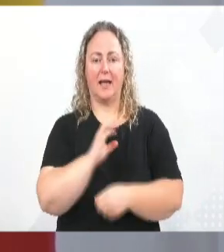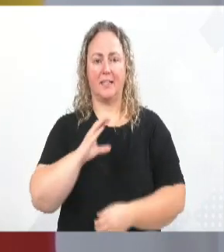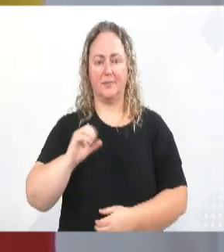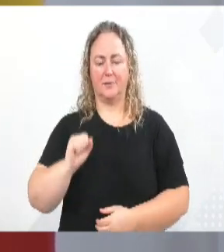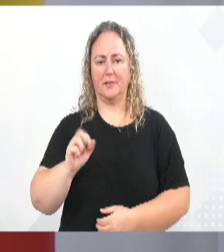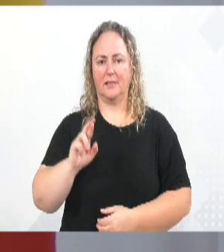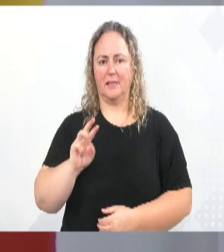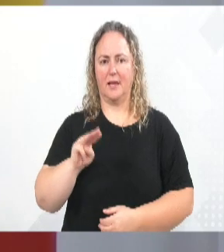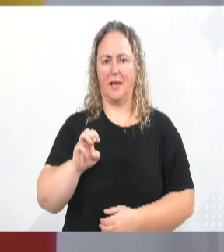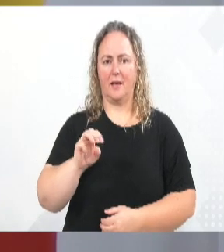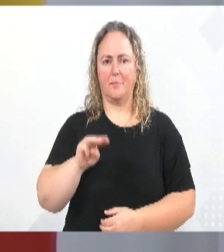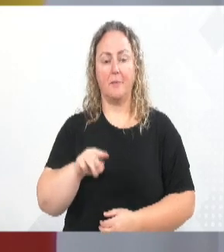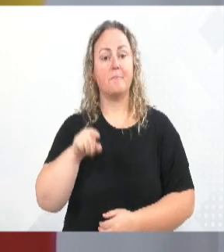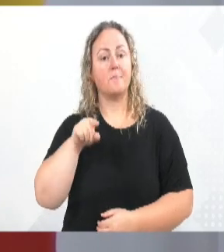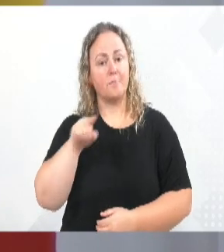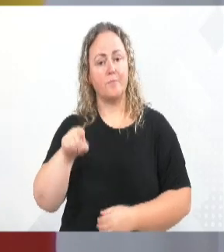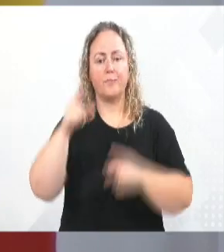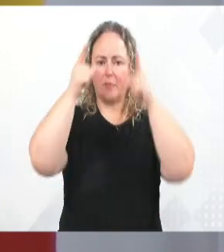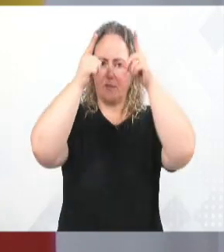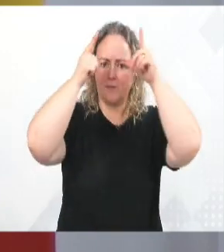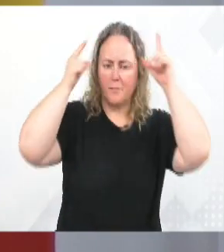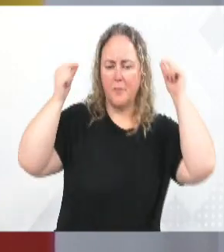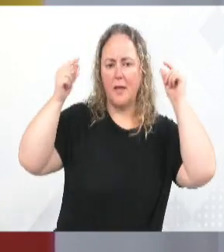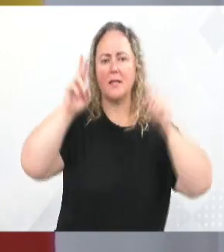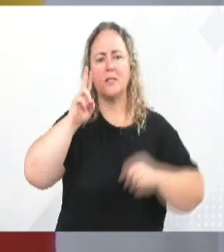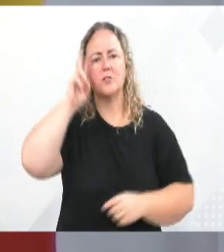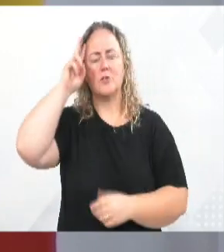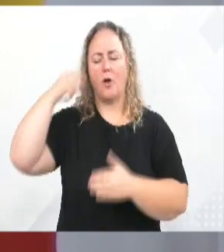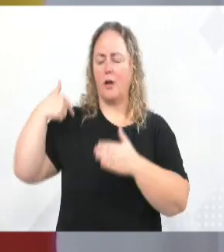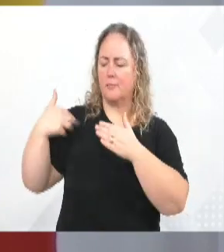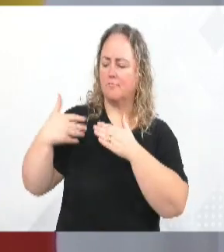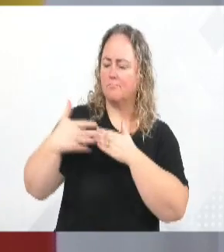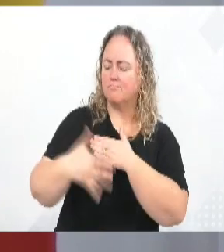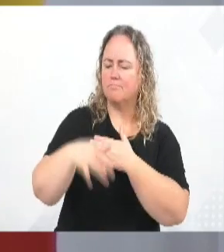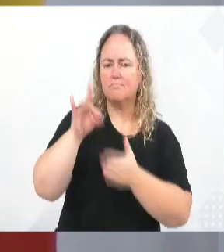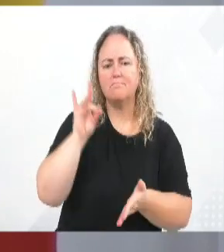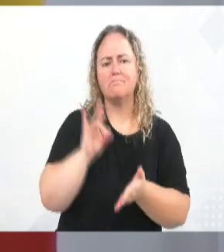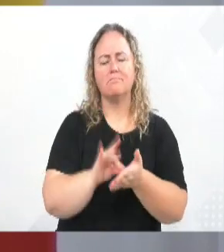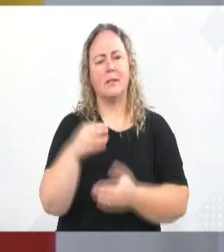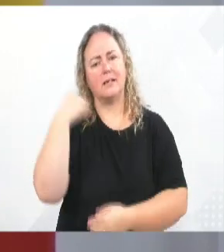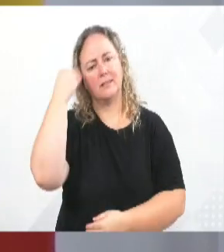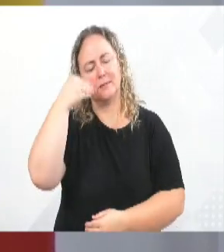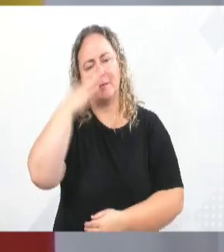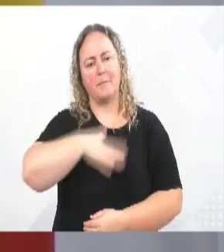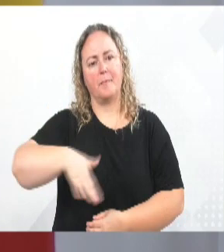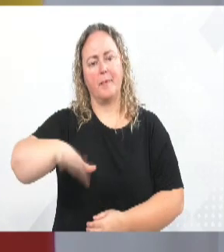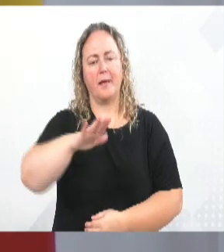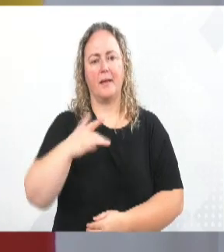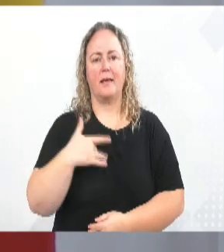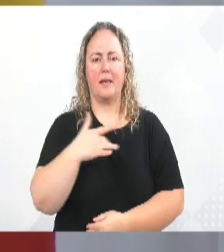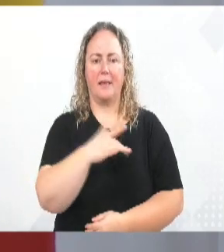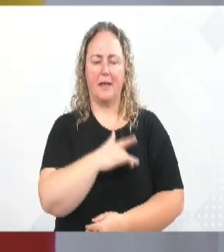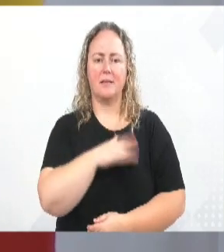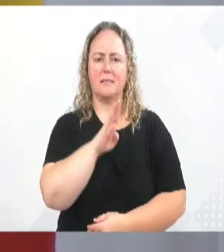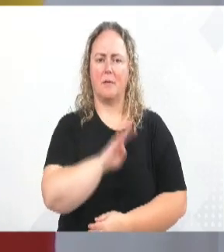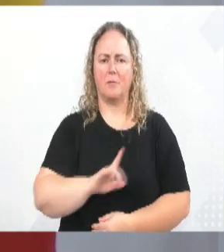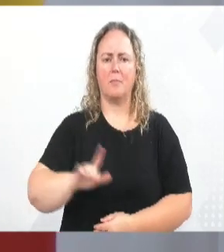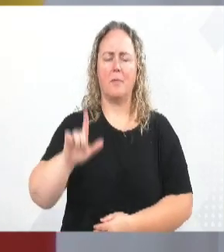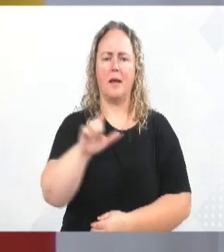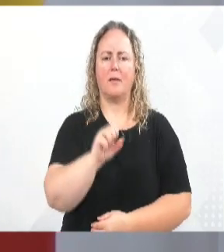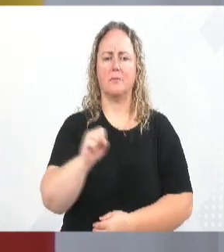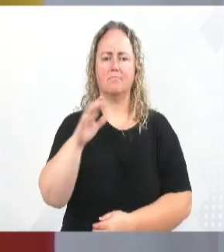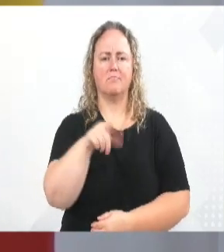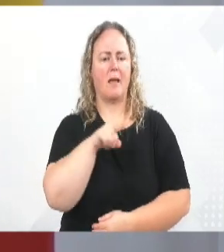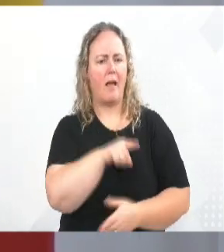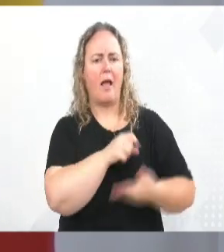que é enfermeira, que tem toda uma história, uma trajetória linda na pauta da saúde e que tem feito muito por Blumenau e por todo o Estado de Santa Catarina.